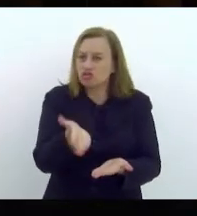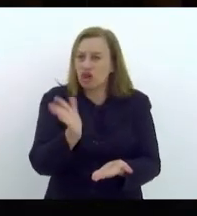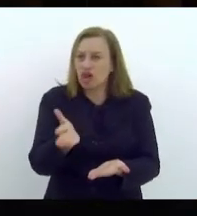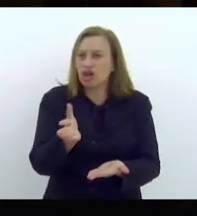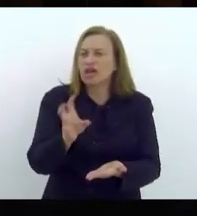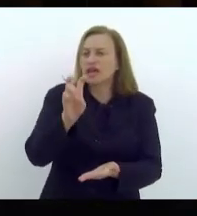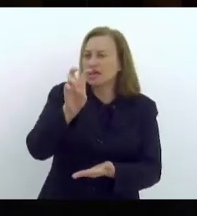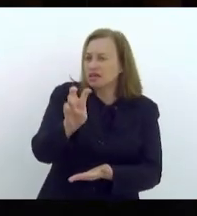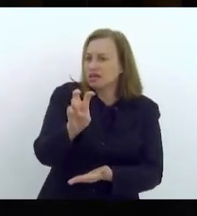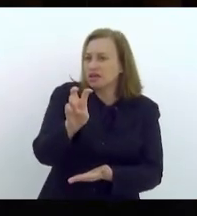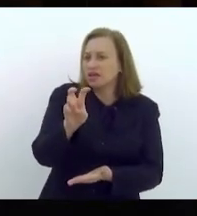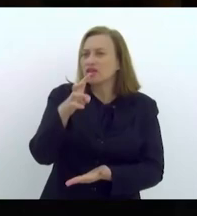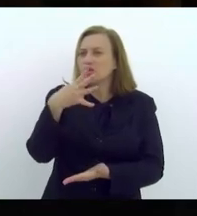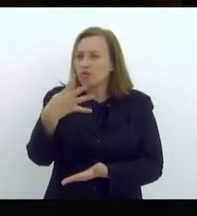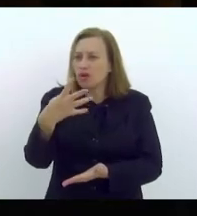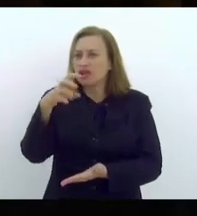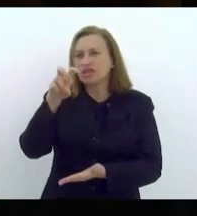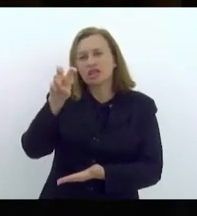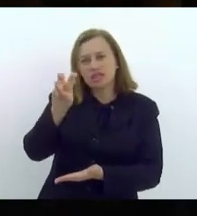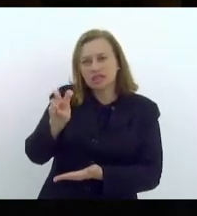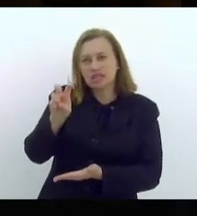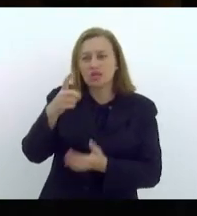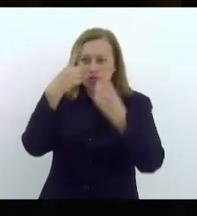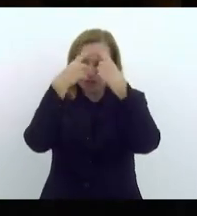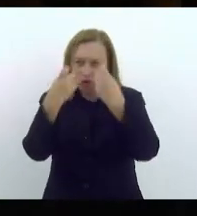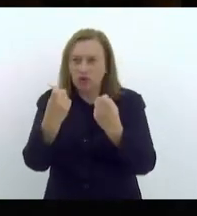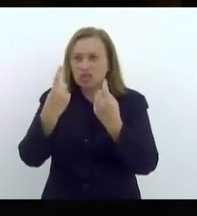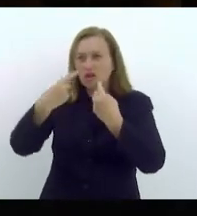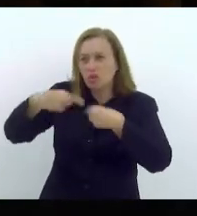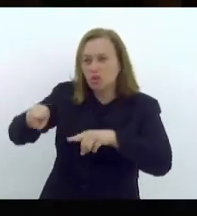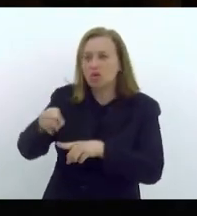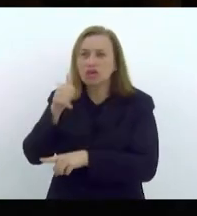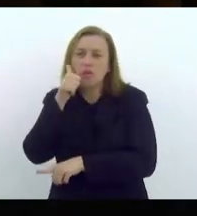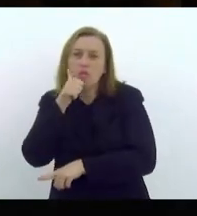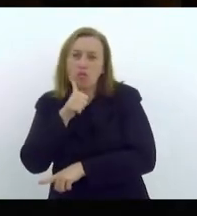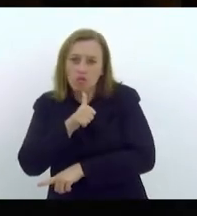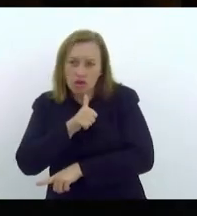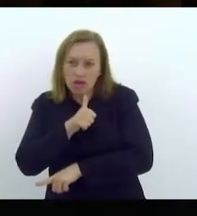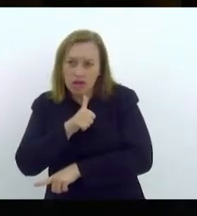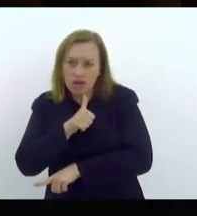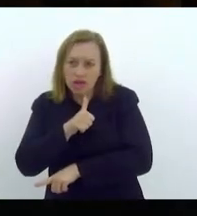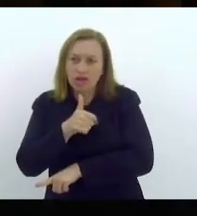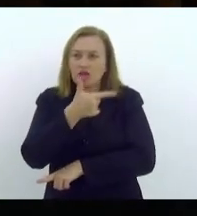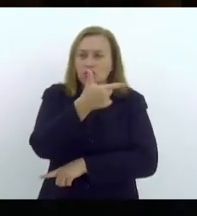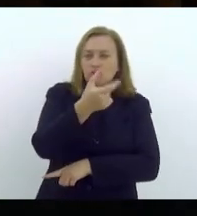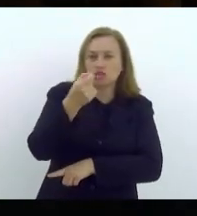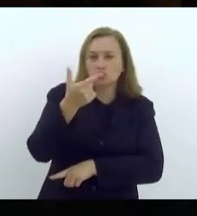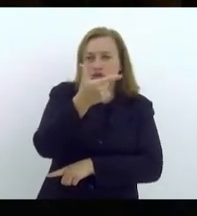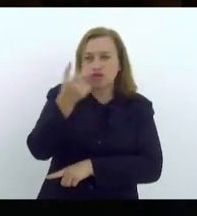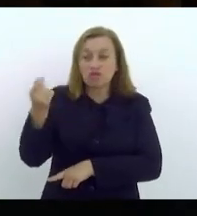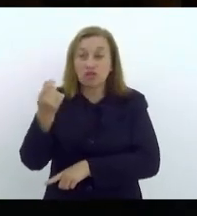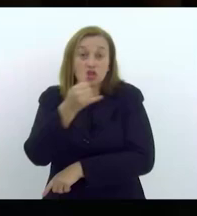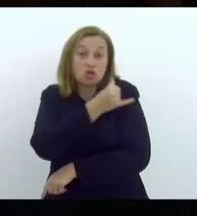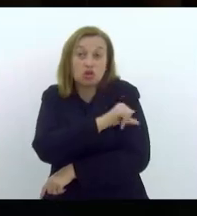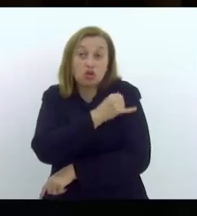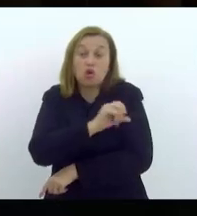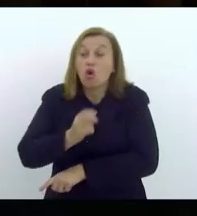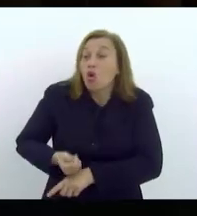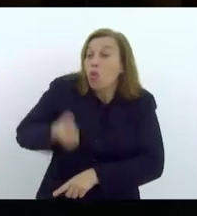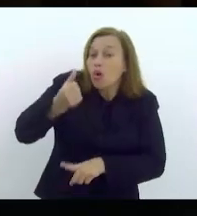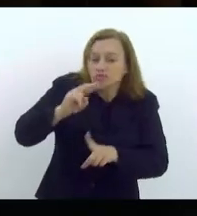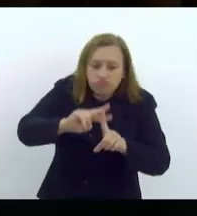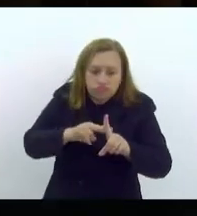foram 545 casos de violência contra o público feminino em 2020. E o Rio quase dobrou esse